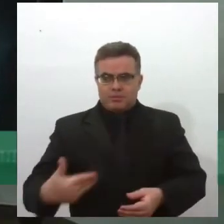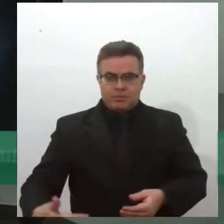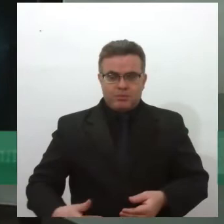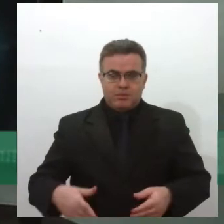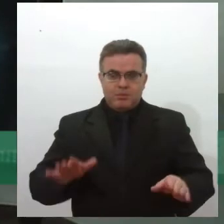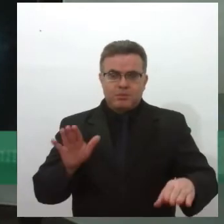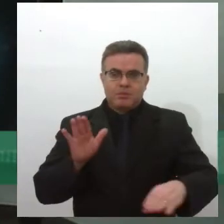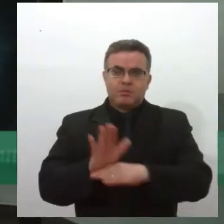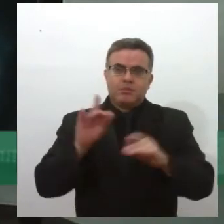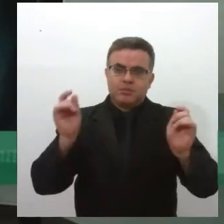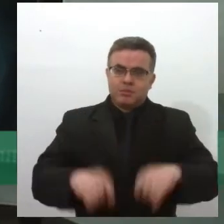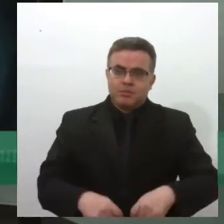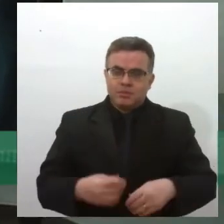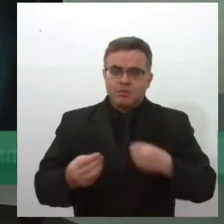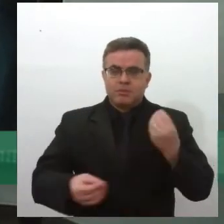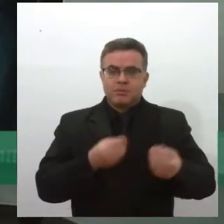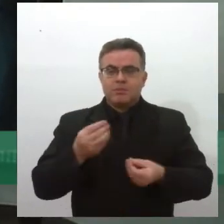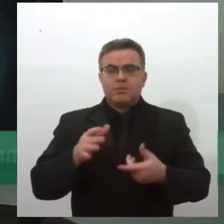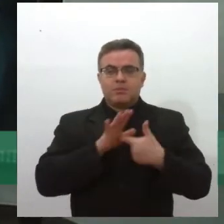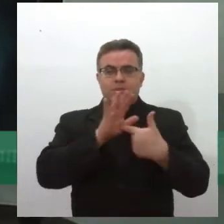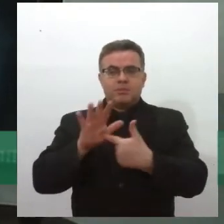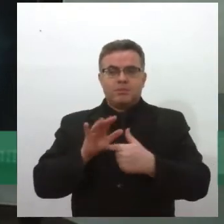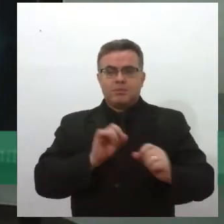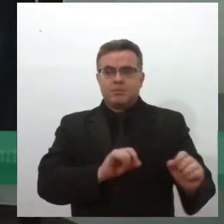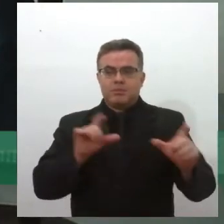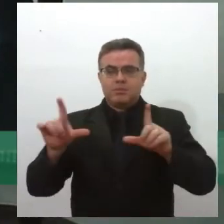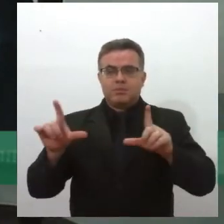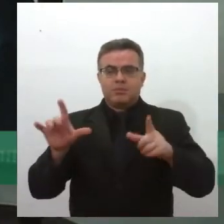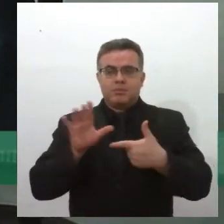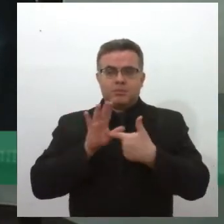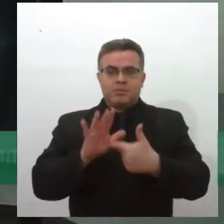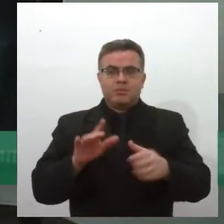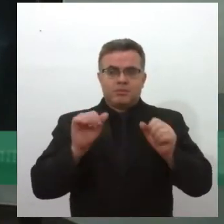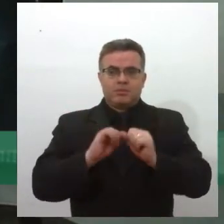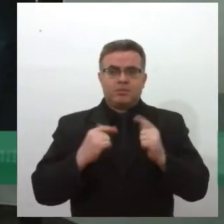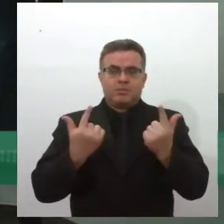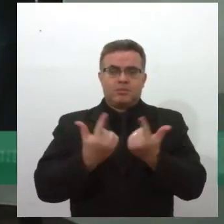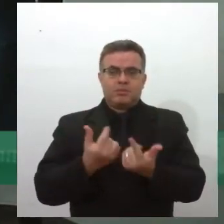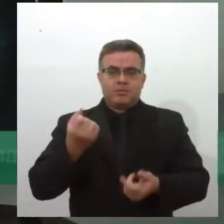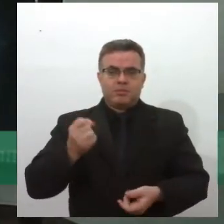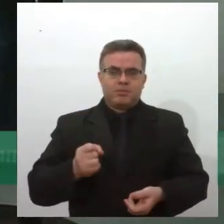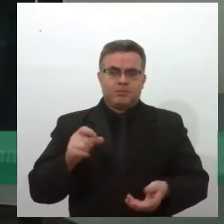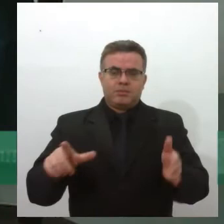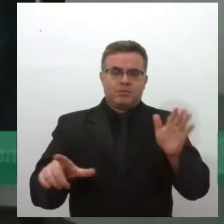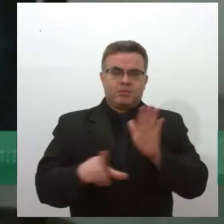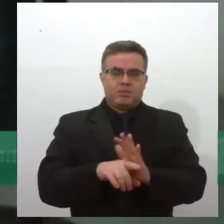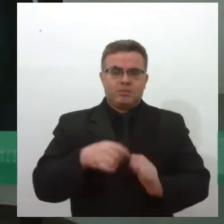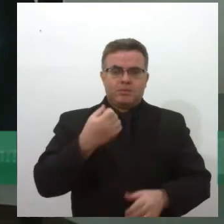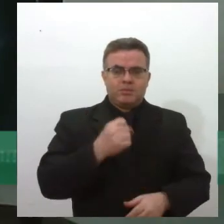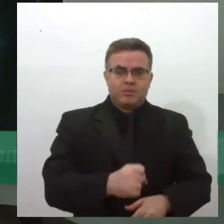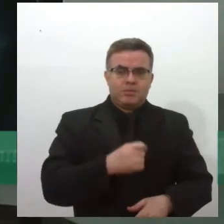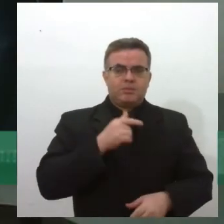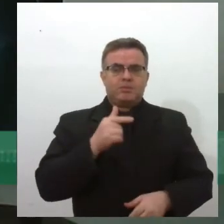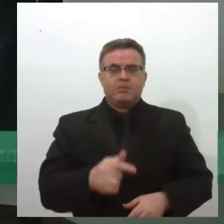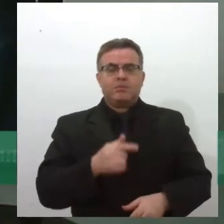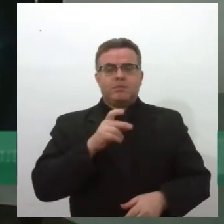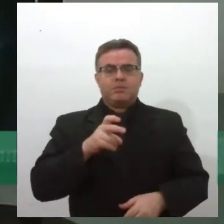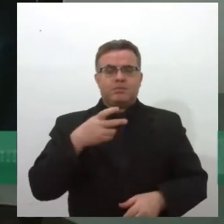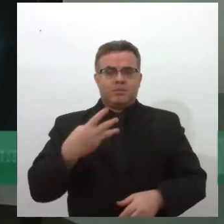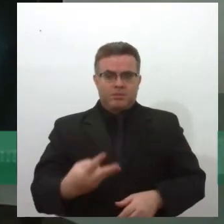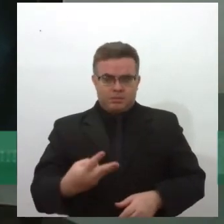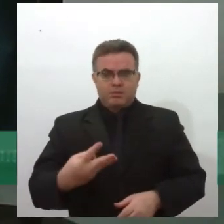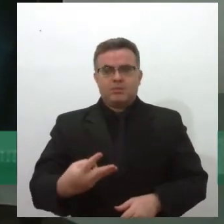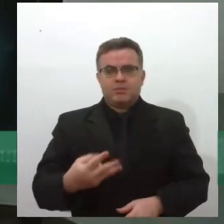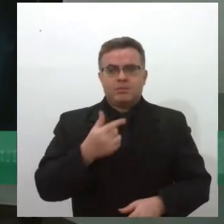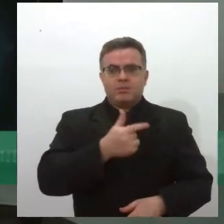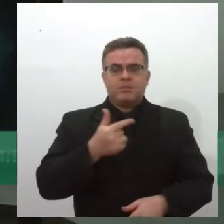vai mostrar aqui agora na tela para vocês que a Assembleia Legislativa de Sergipe tem a lei 8.753 de